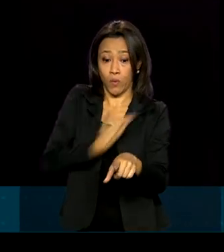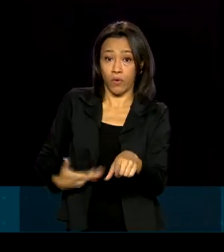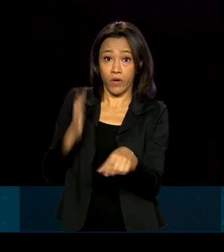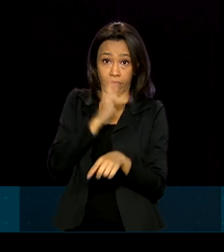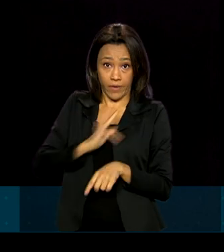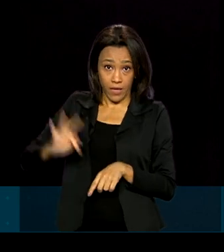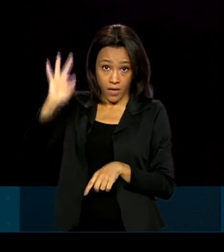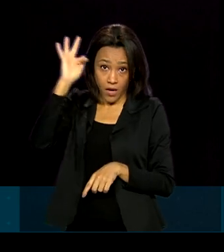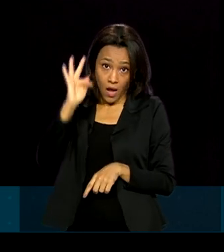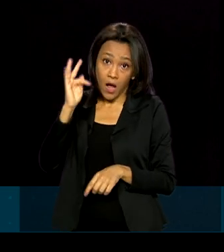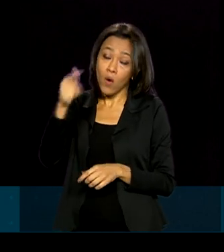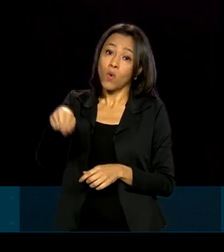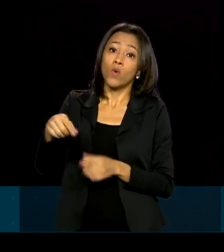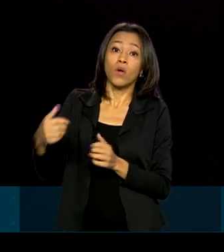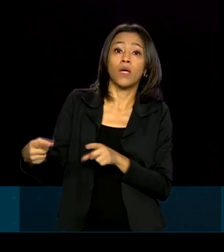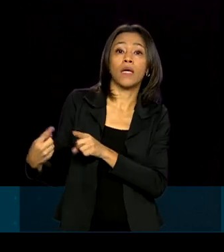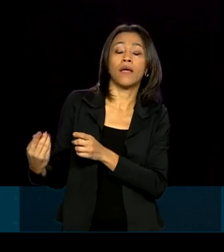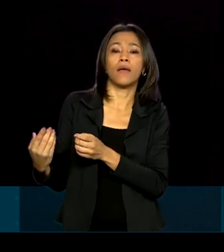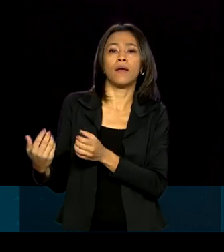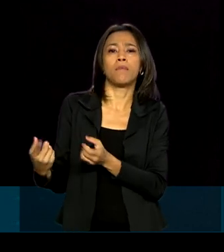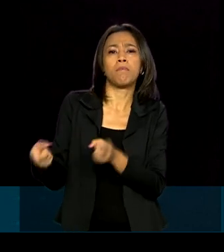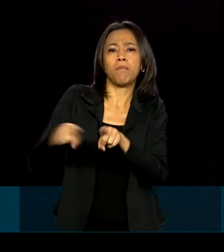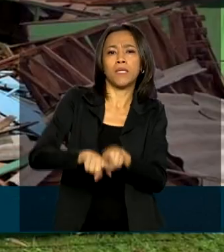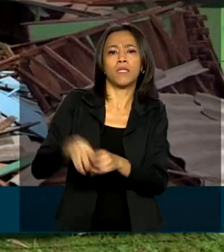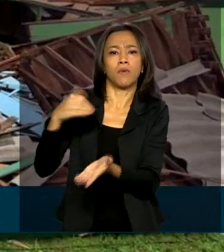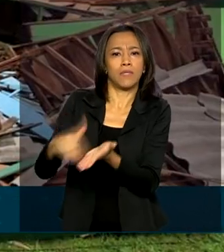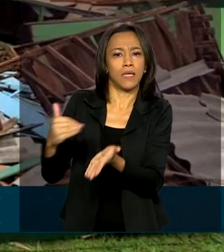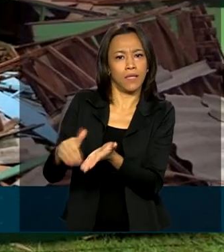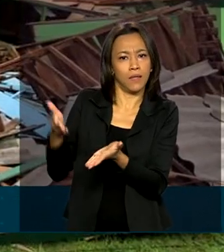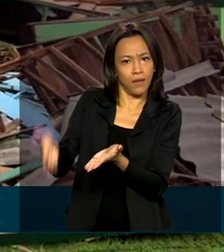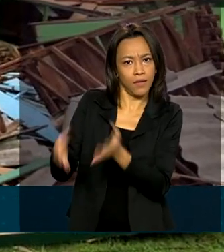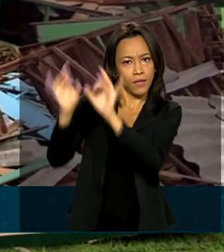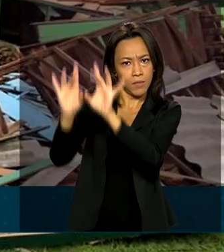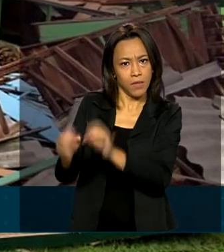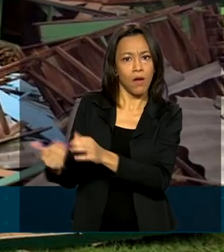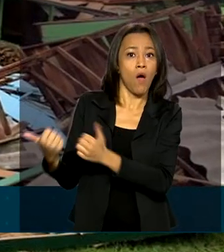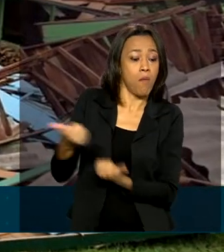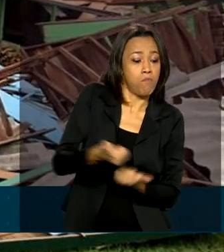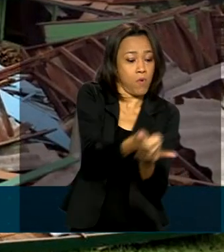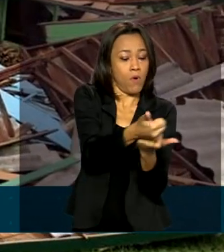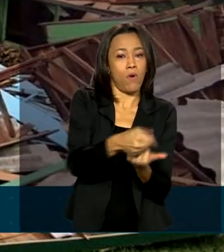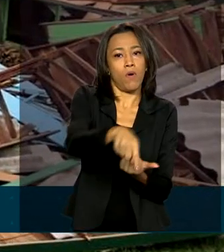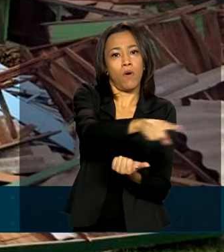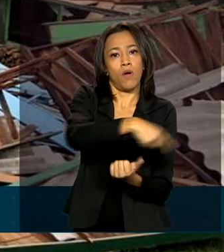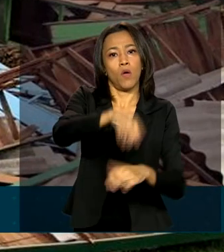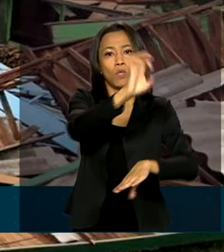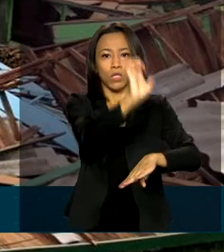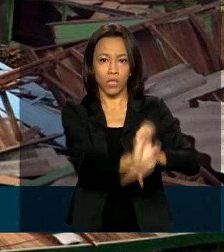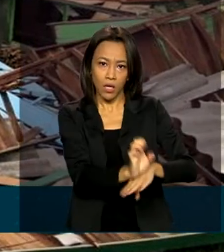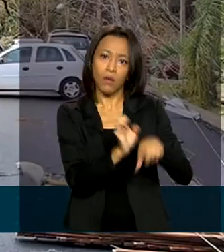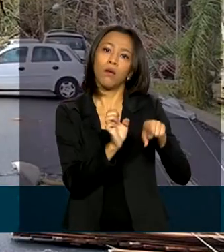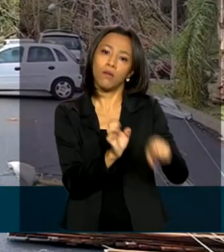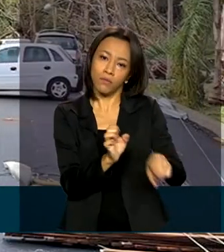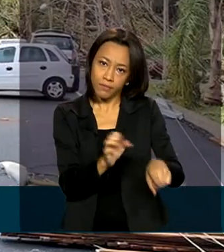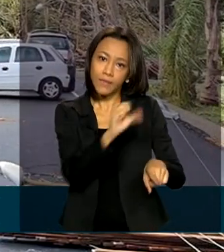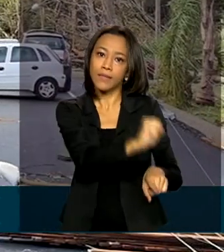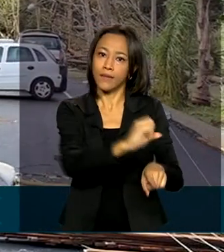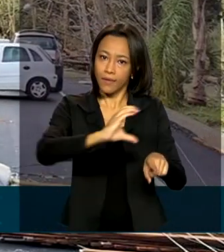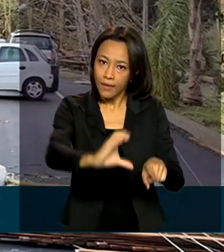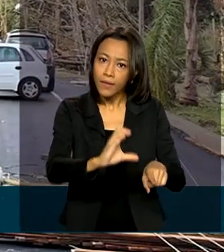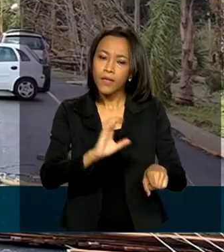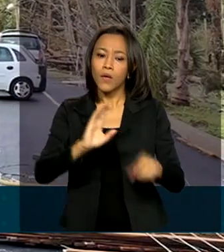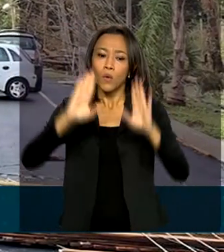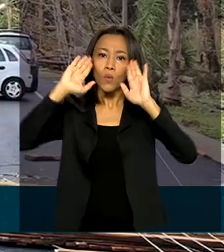por meio da Secretaria Nacional de Proteção e Defesa Civil, segue dando apoio à Defesa Civil de Santa Catarina. A